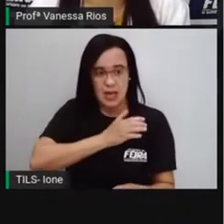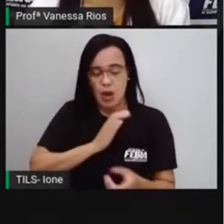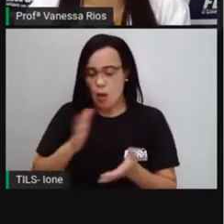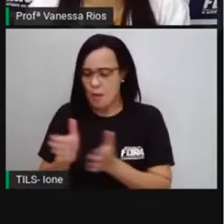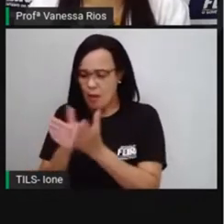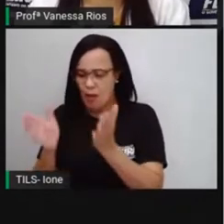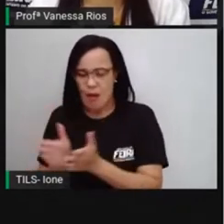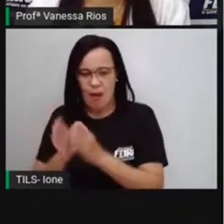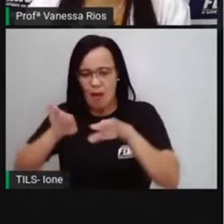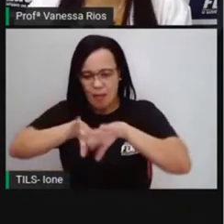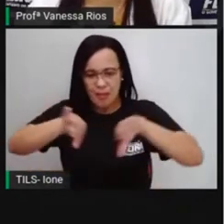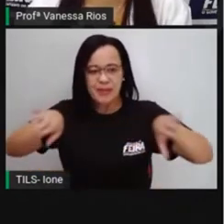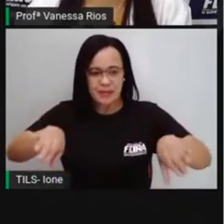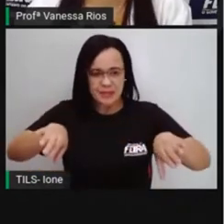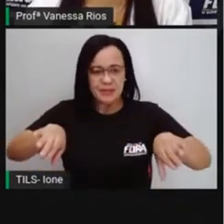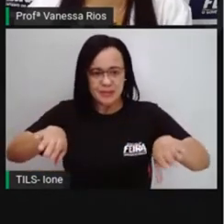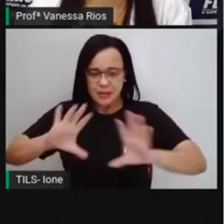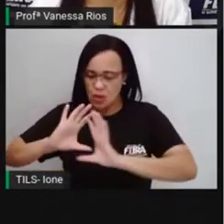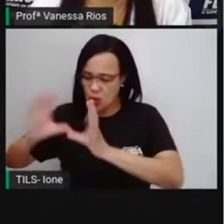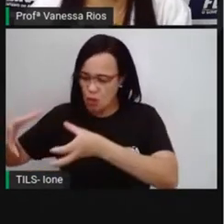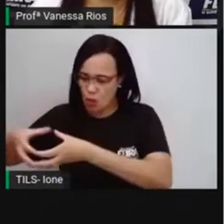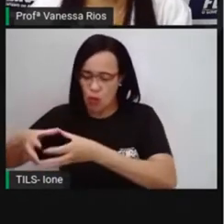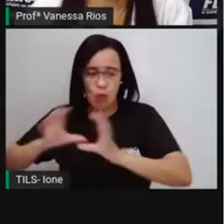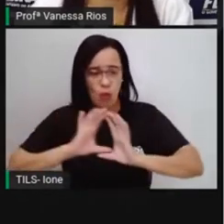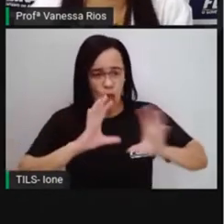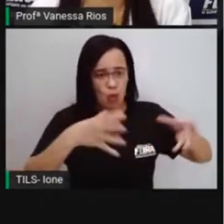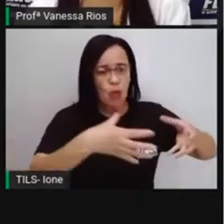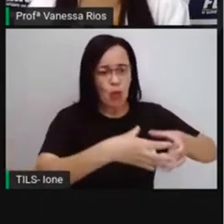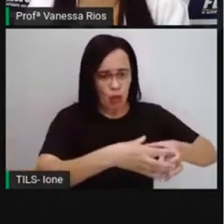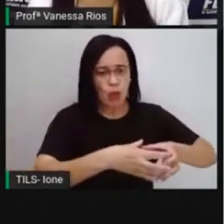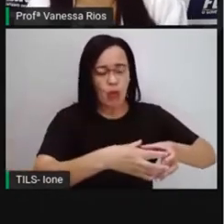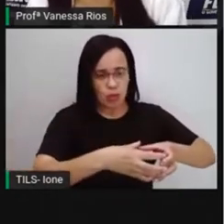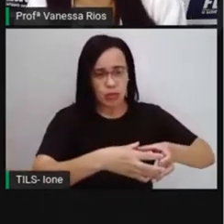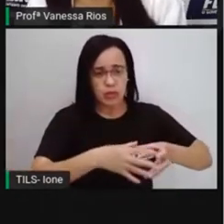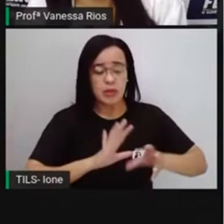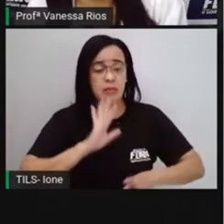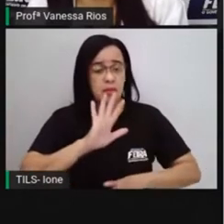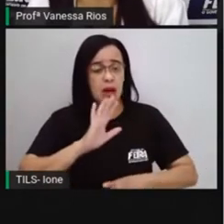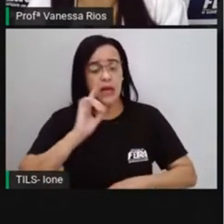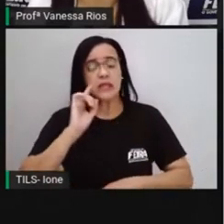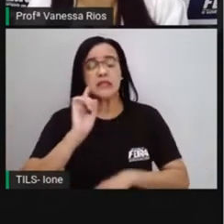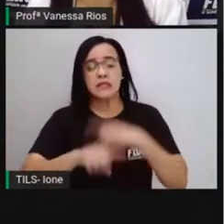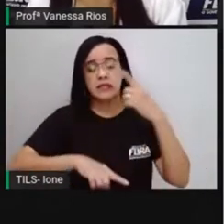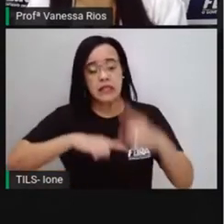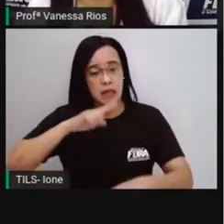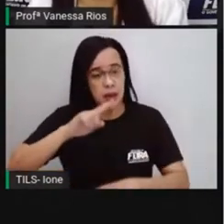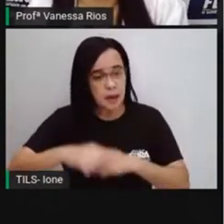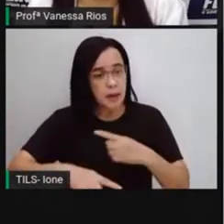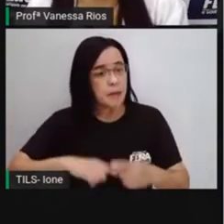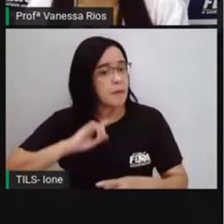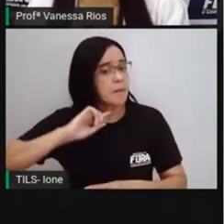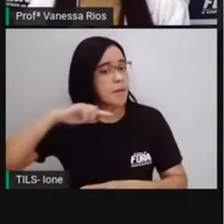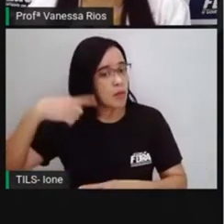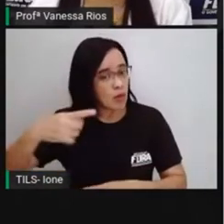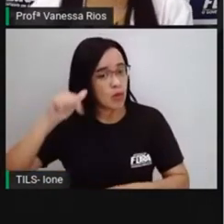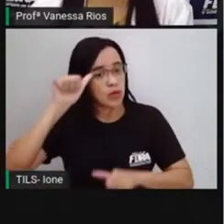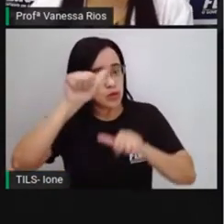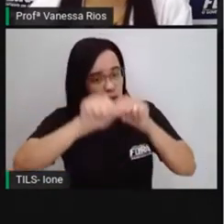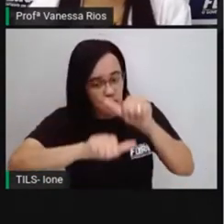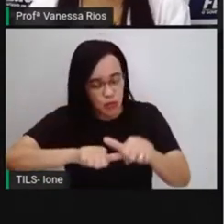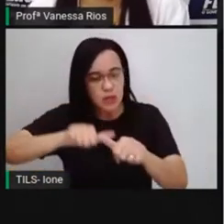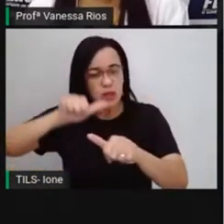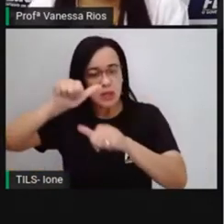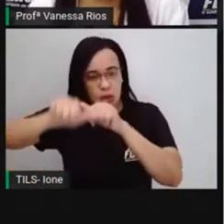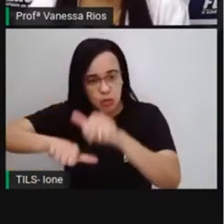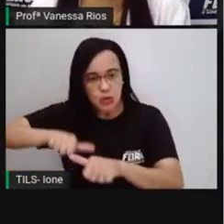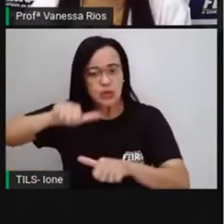africanas, esse termo, esse conceito, eles foram também se alterando, foram mudando. Não existia aí um